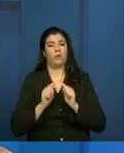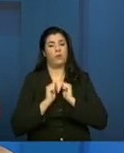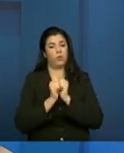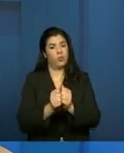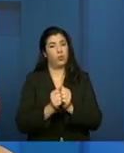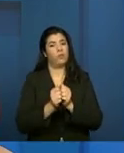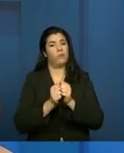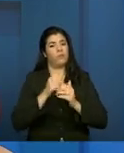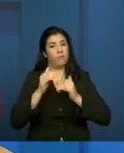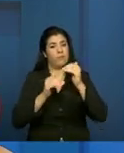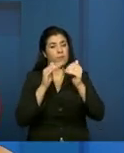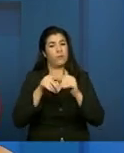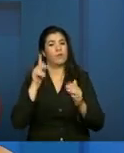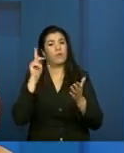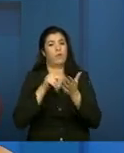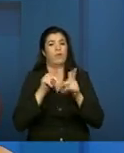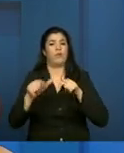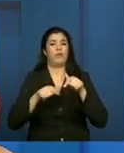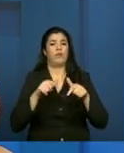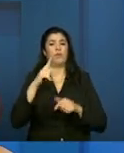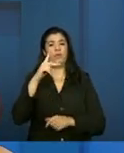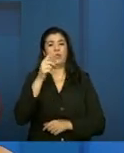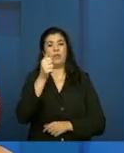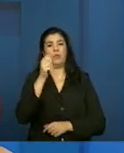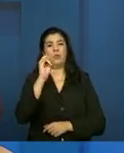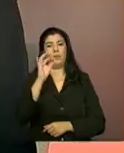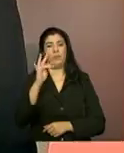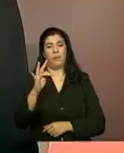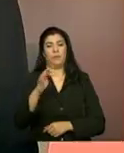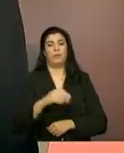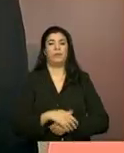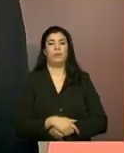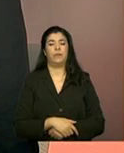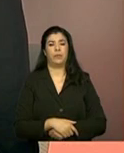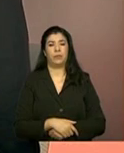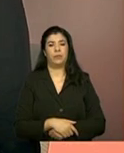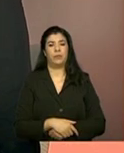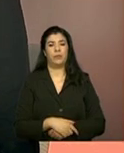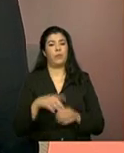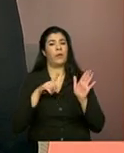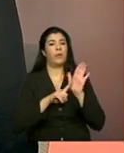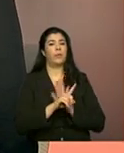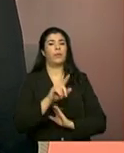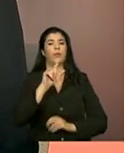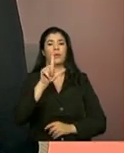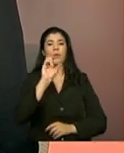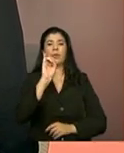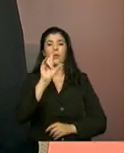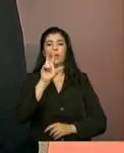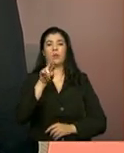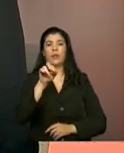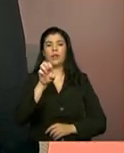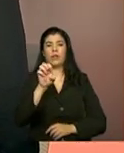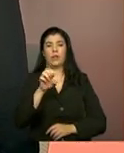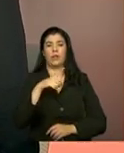a lado para que seja efetivo o trabalho do PAIF. Bom, Liliane, o PAIF e os serviços de convivência, eles são